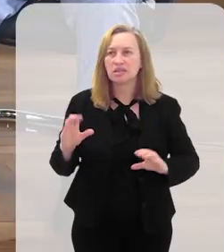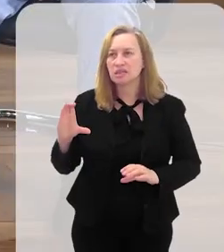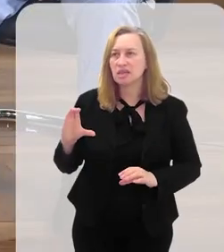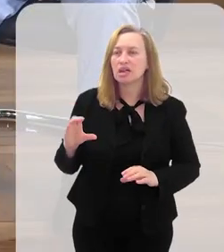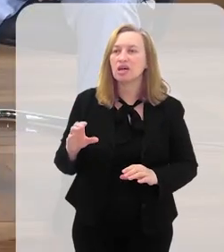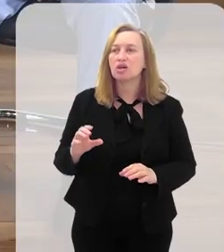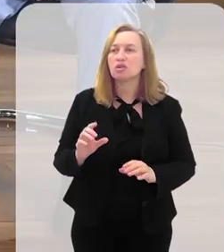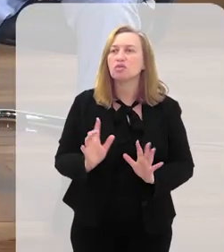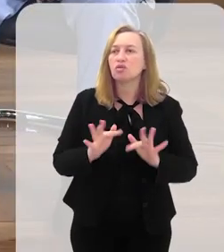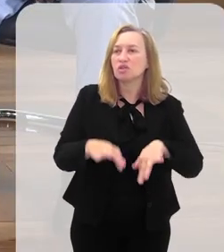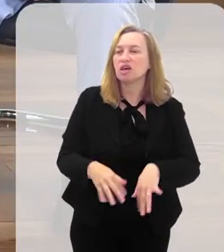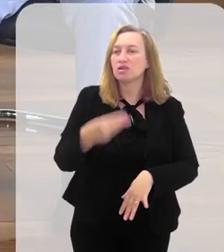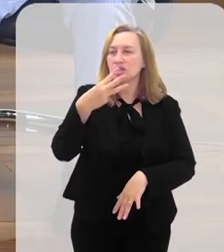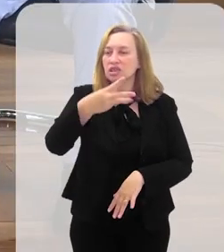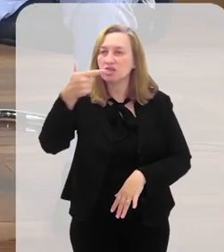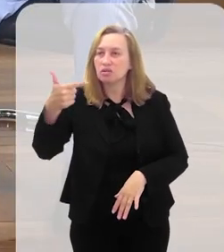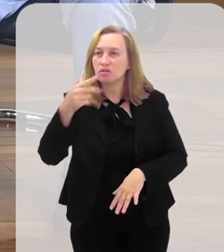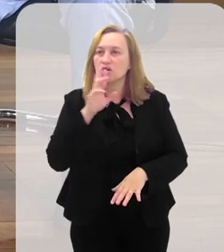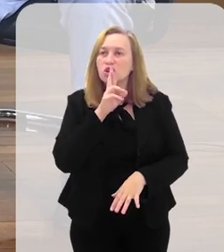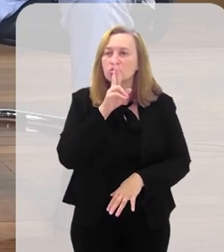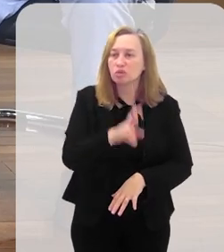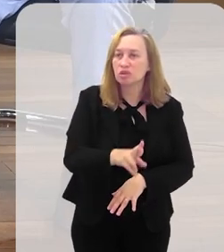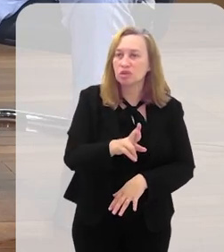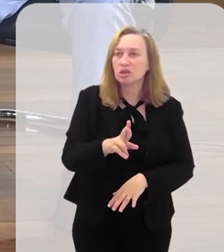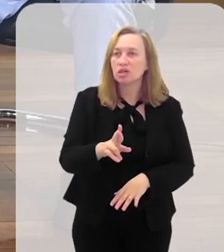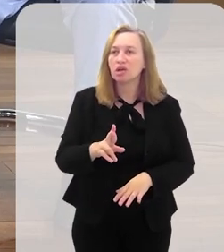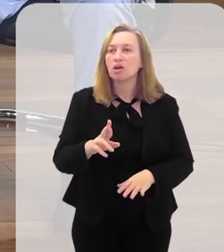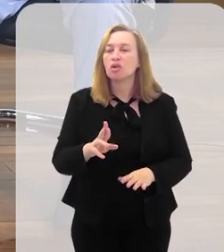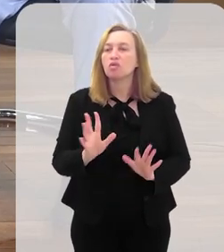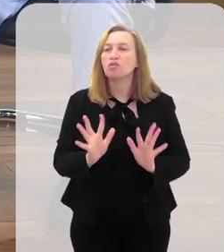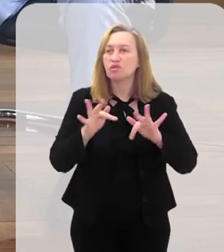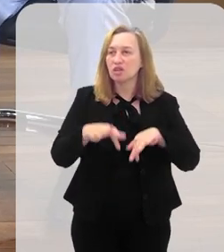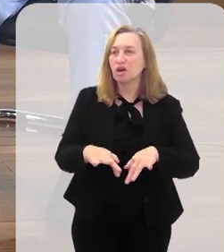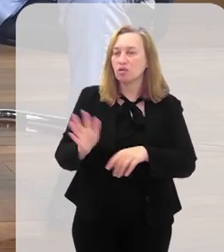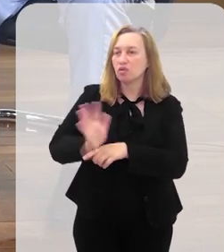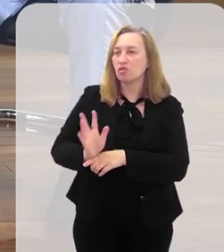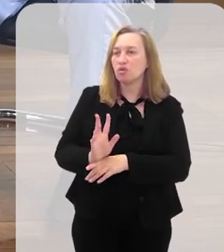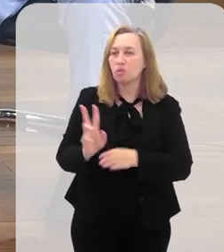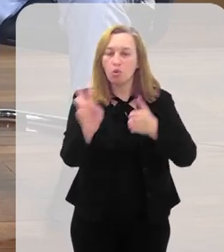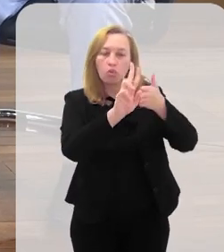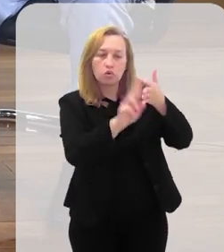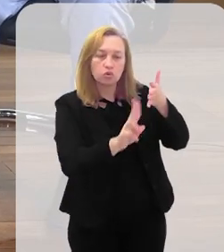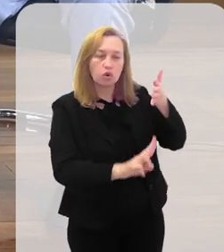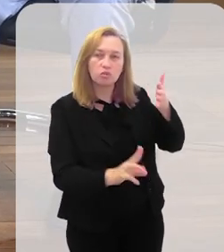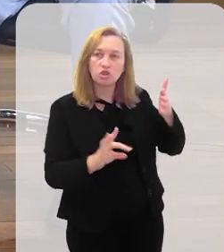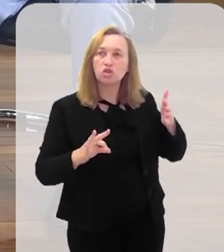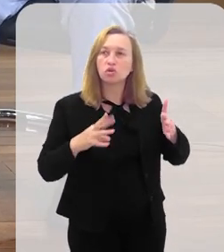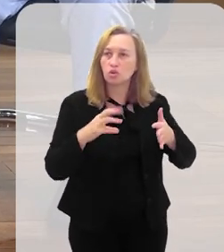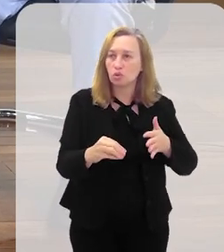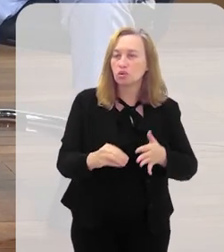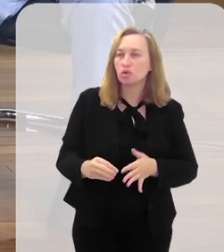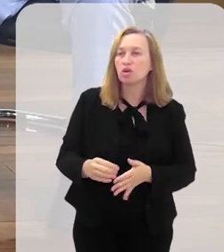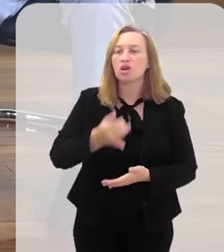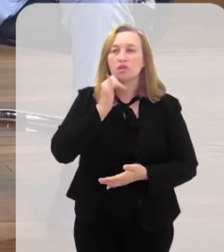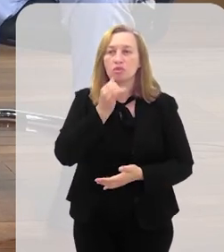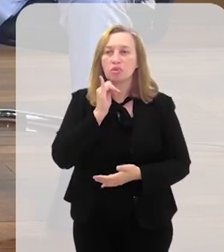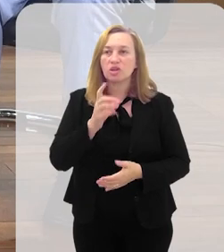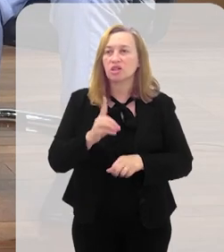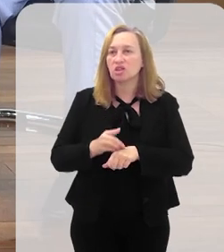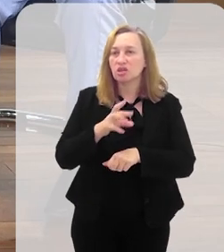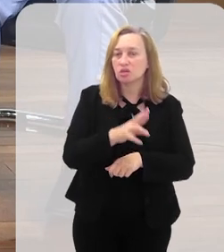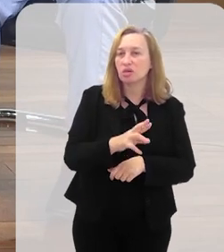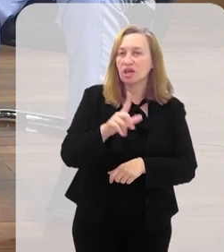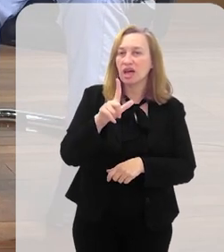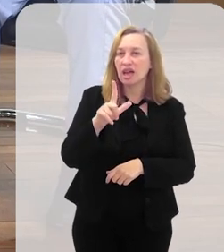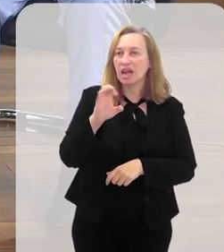E, no final, 32 me responderam e está lá no final o crédito de todos eles. E é um documentário que a diretora é